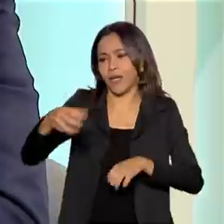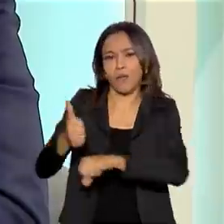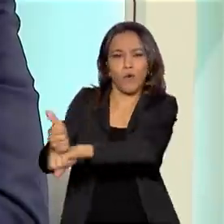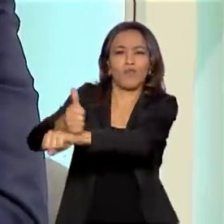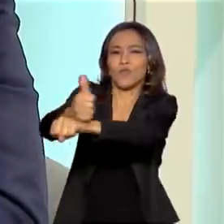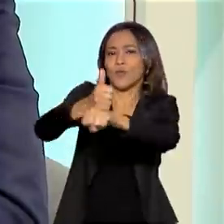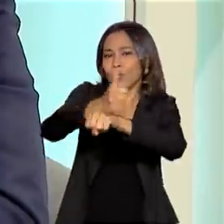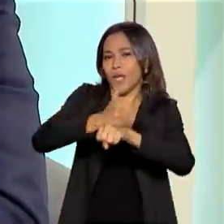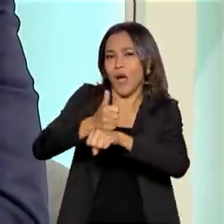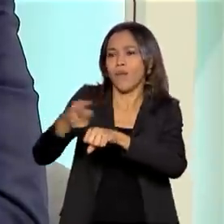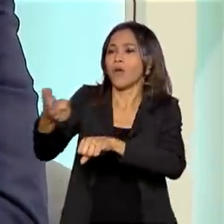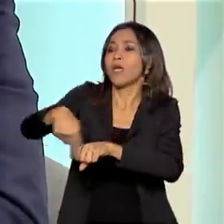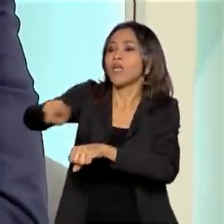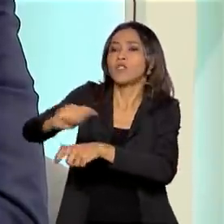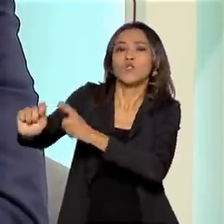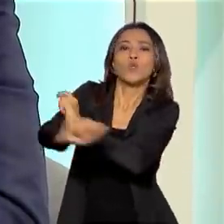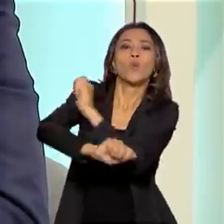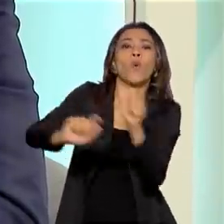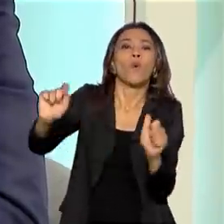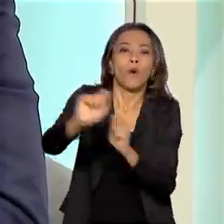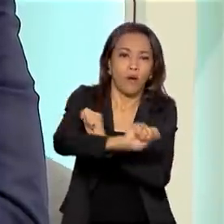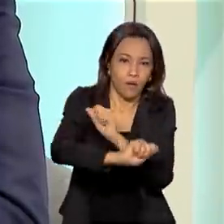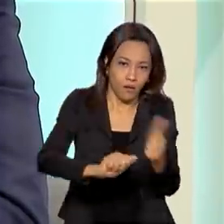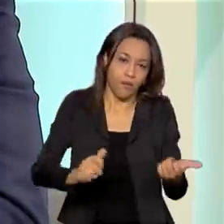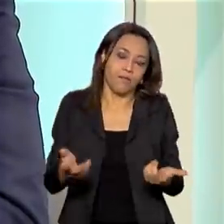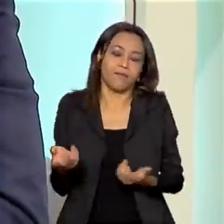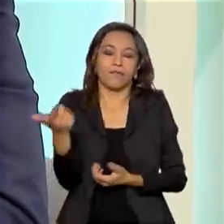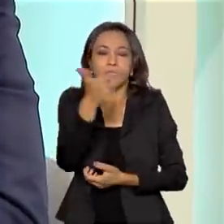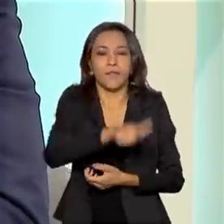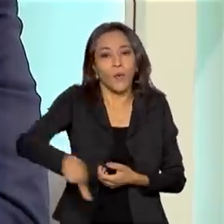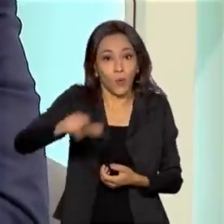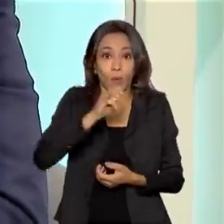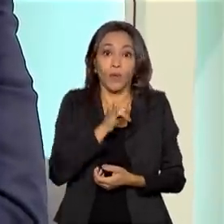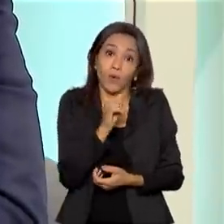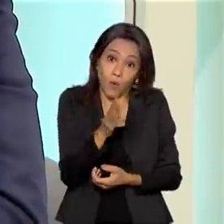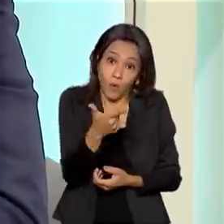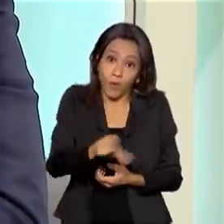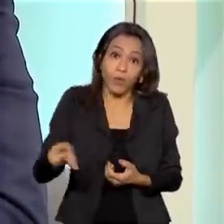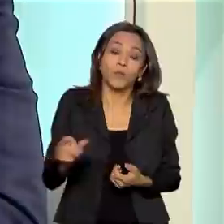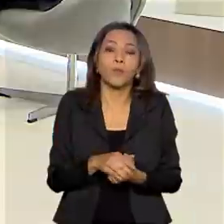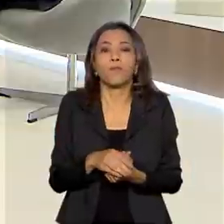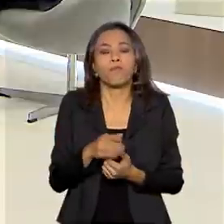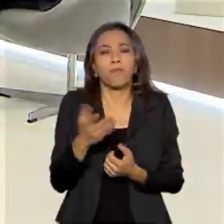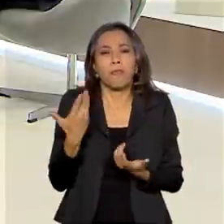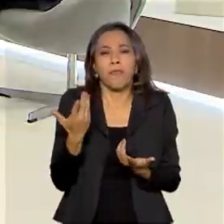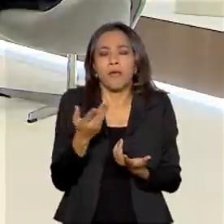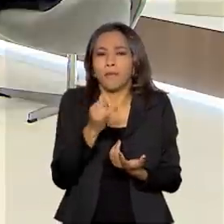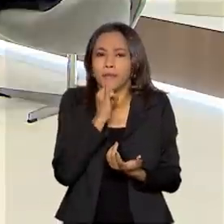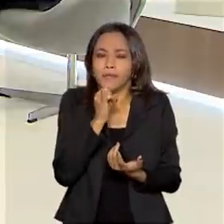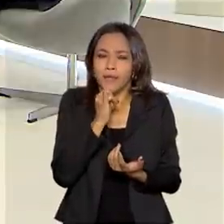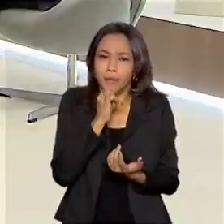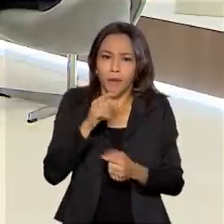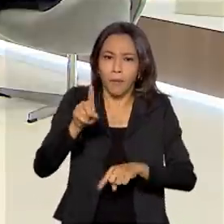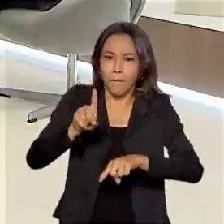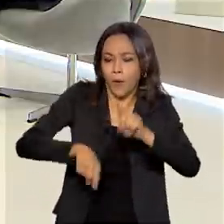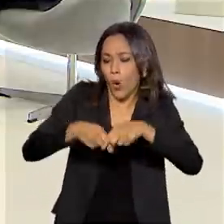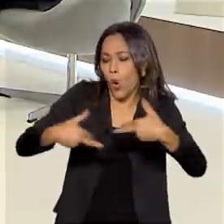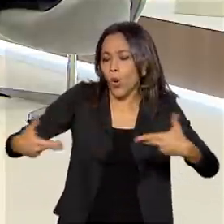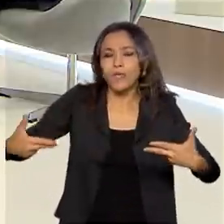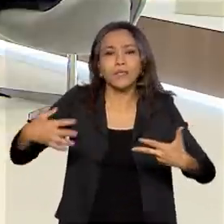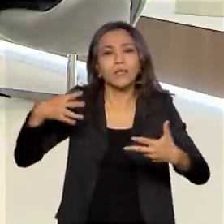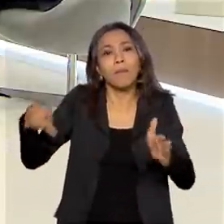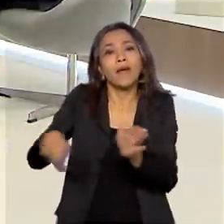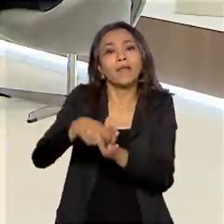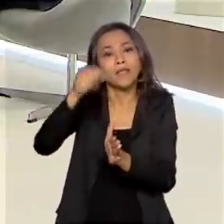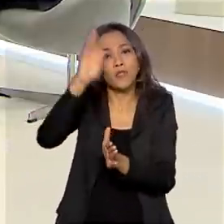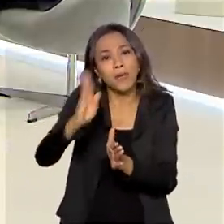Outras coisas que precisam ser revistas, por exemplo, bens culturais que estão fora do Brasil. Existe um caso clássico que é muito comentário.